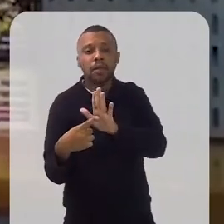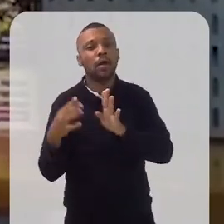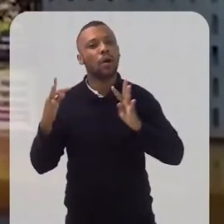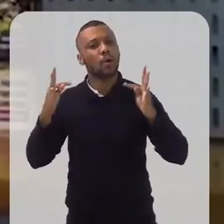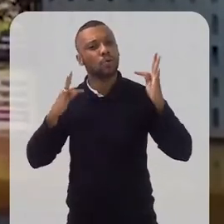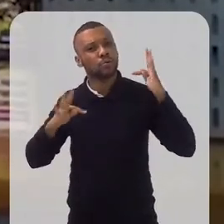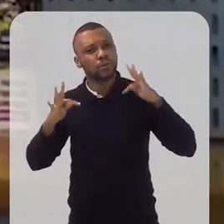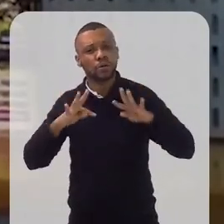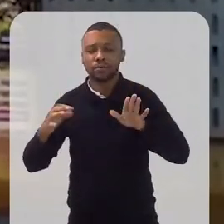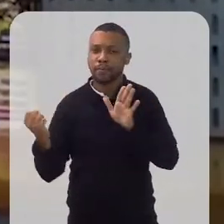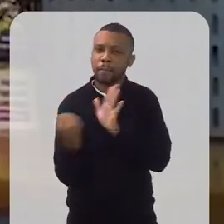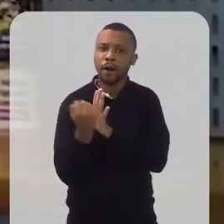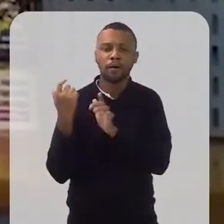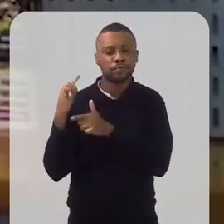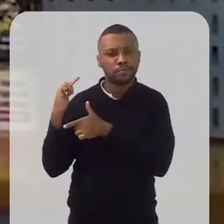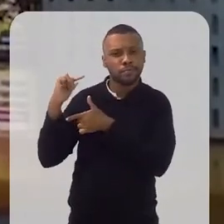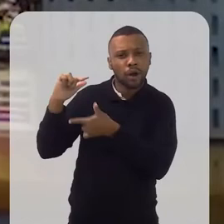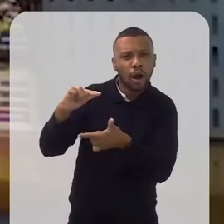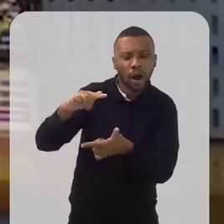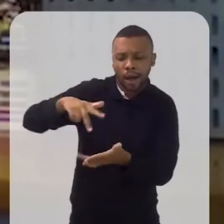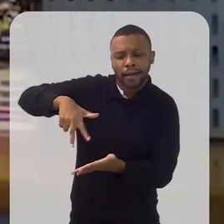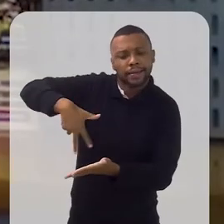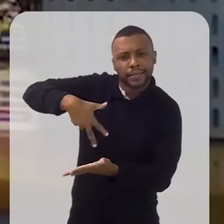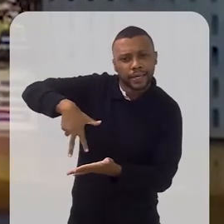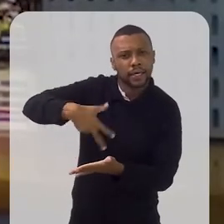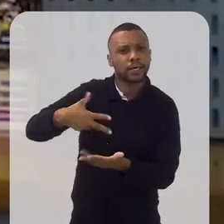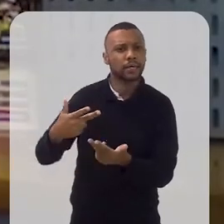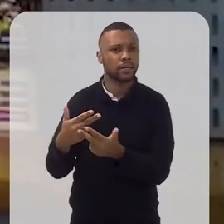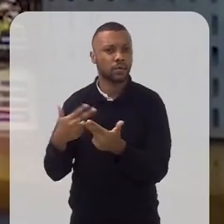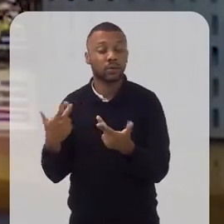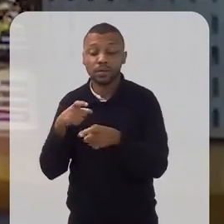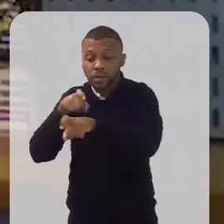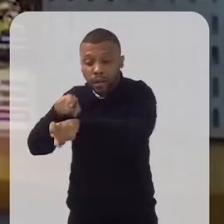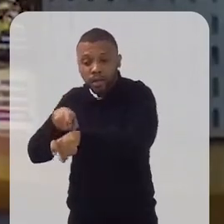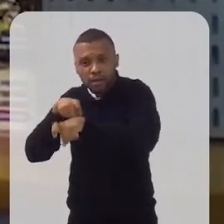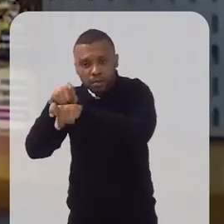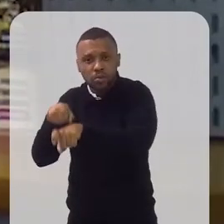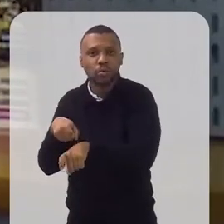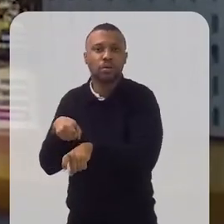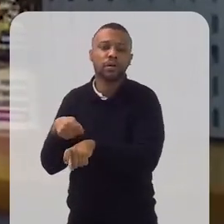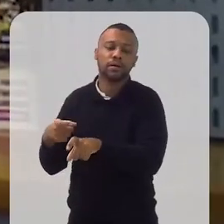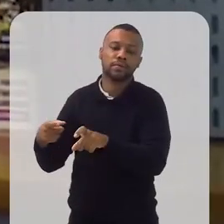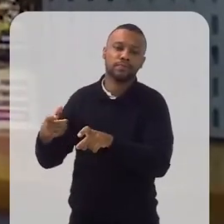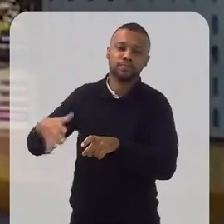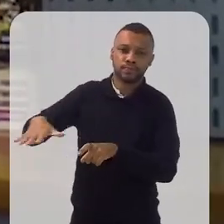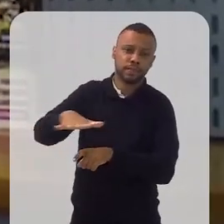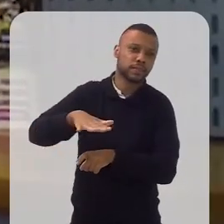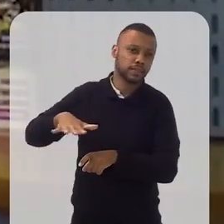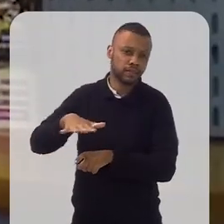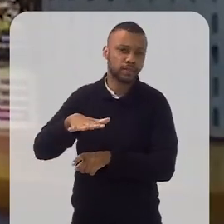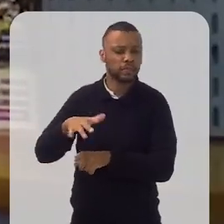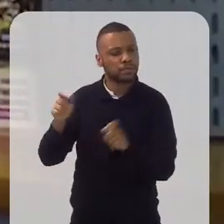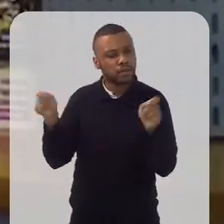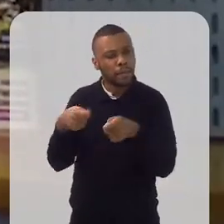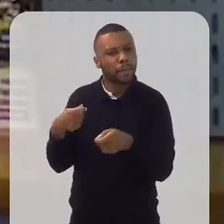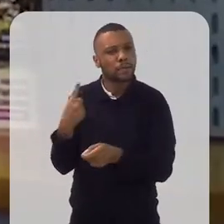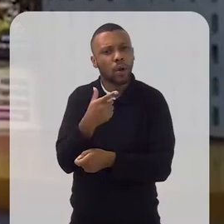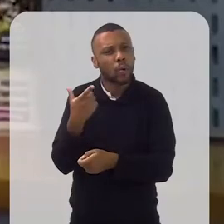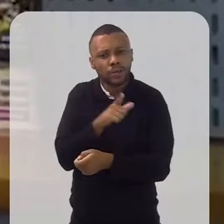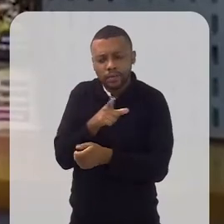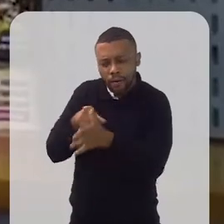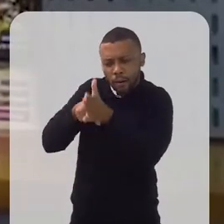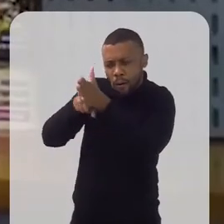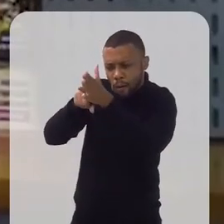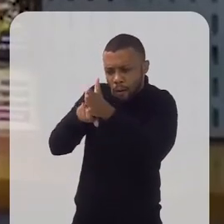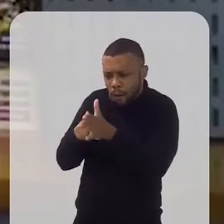bucólico de tradições, de danças, um turismo de agricultura rural. Acho que isso dá para a gente explorar muito.